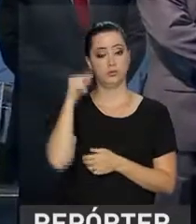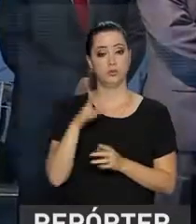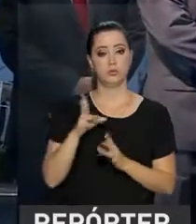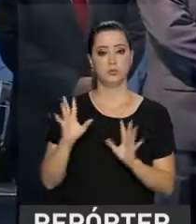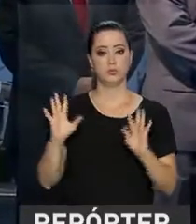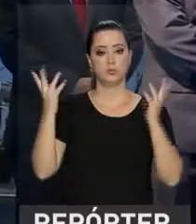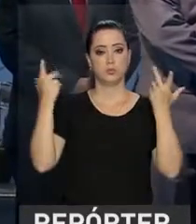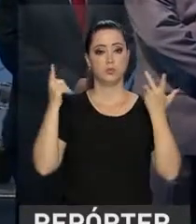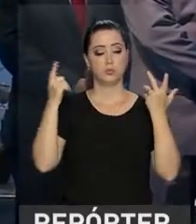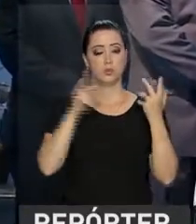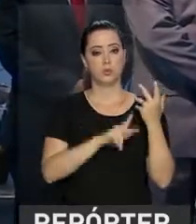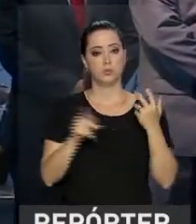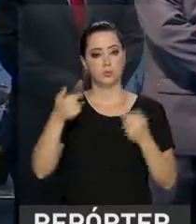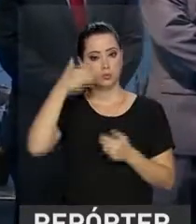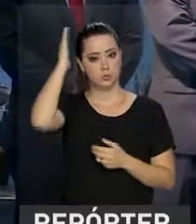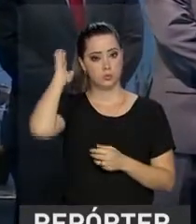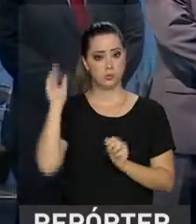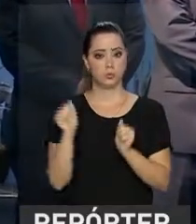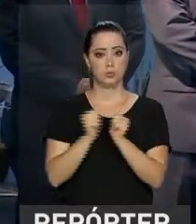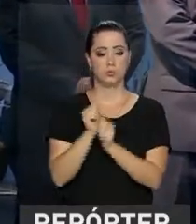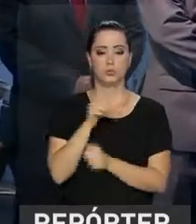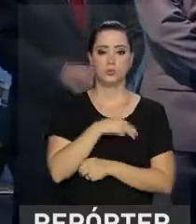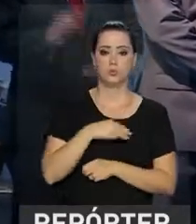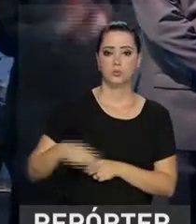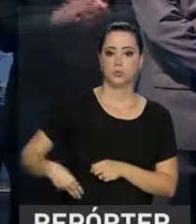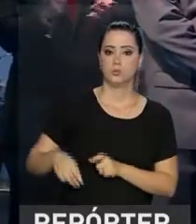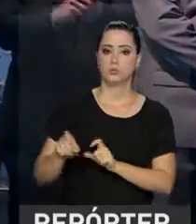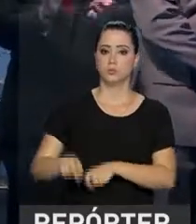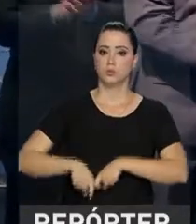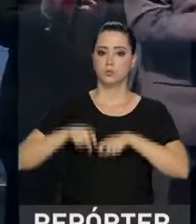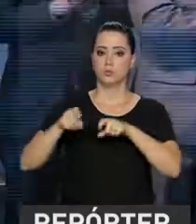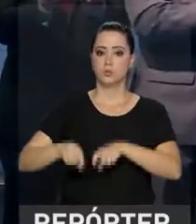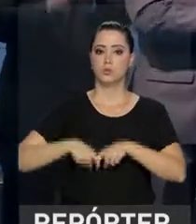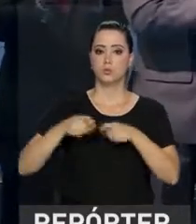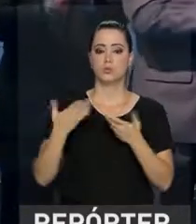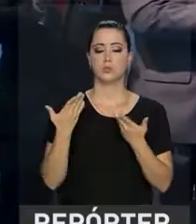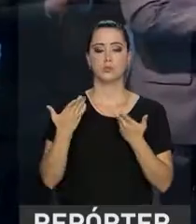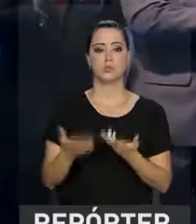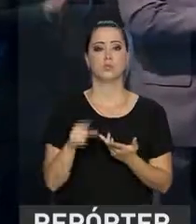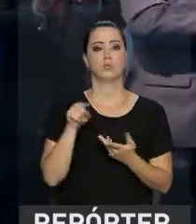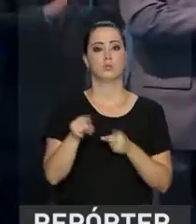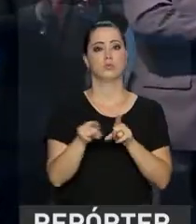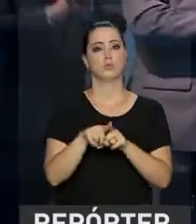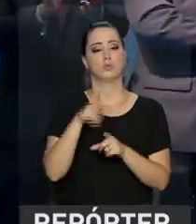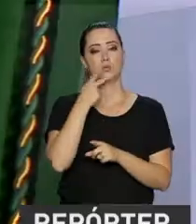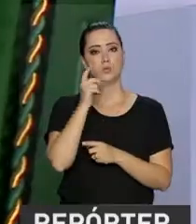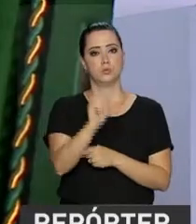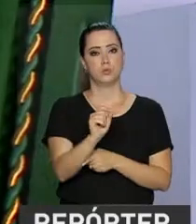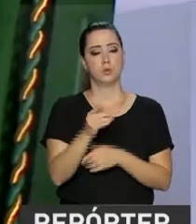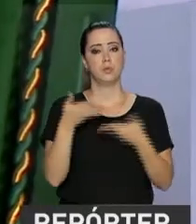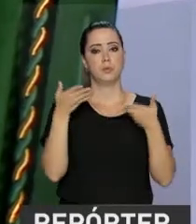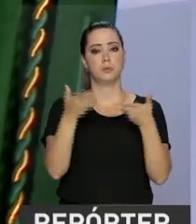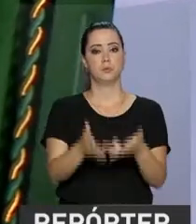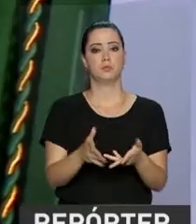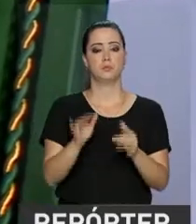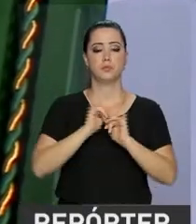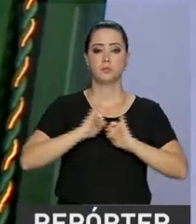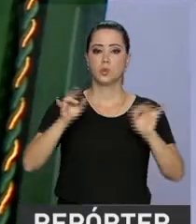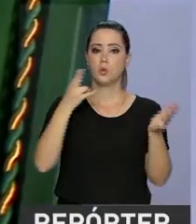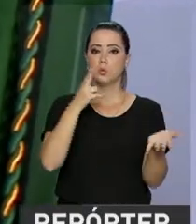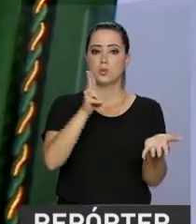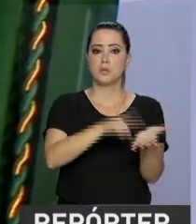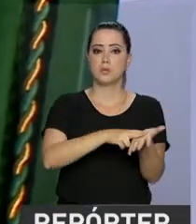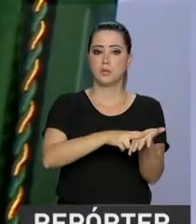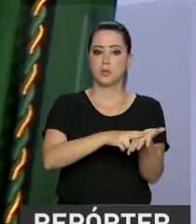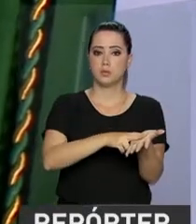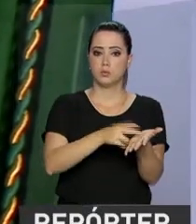comemoração, o presidente Michel Temer e o ministro da Agricultura, Pecuária e Abastecimento, Blairo Maggi, participaram do lançamento de um